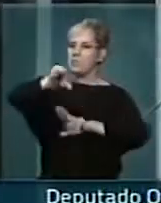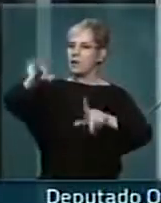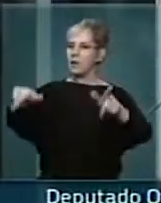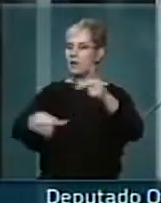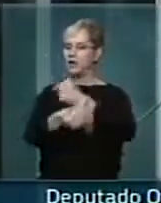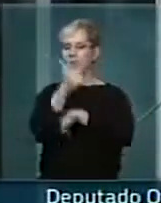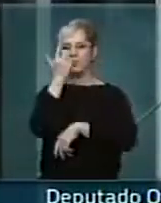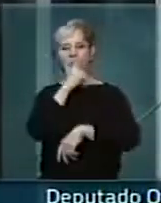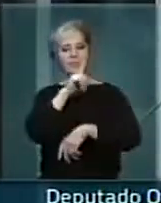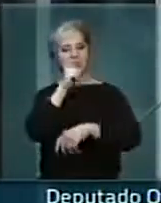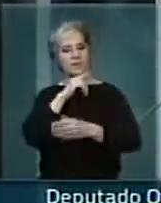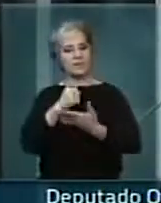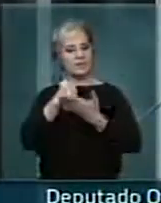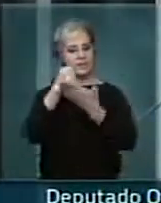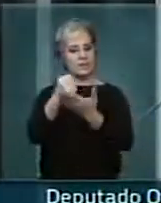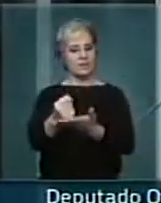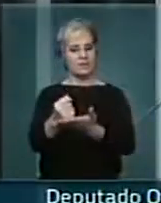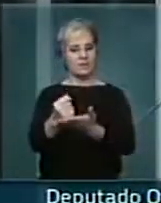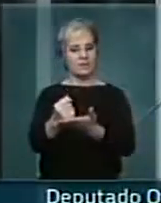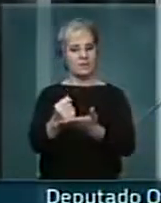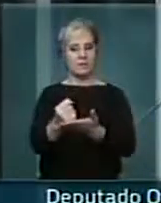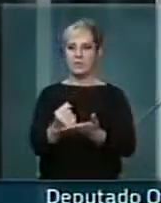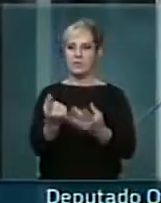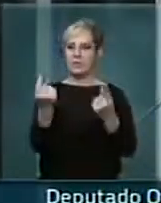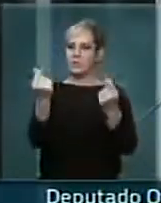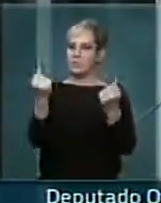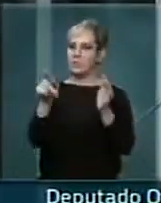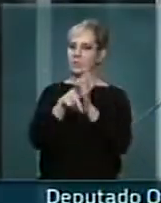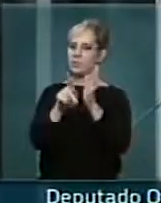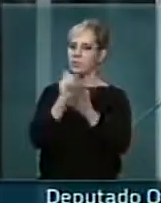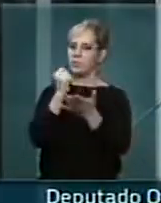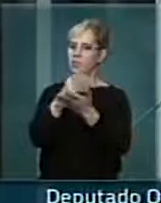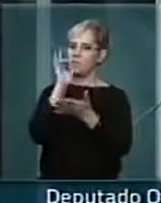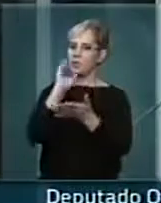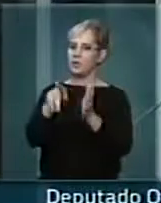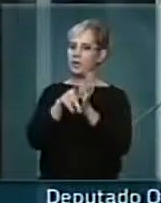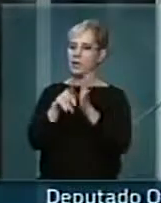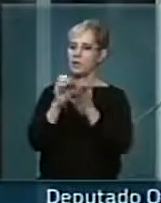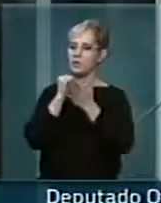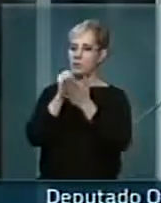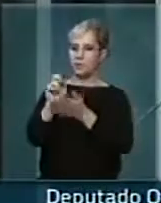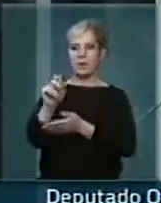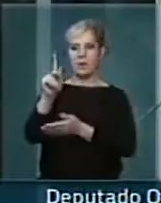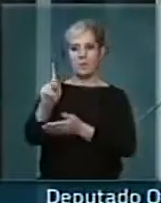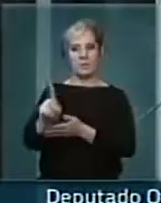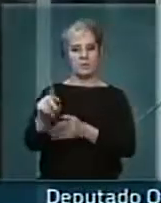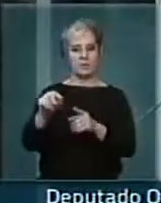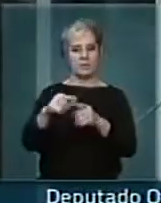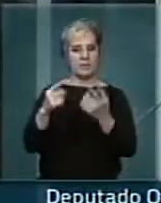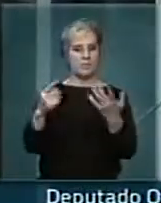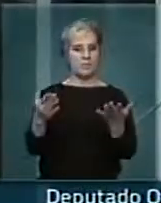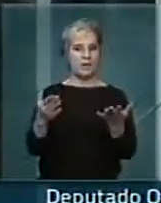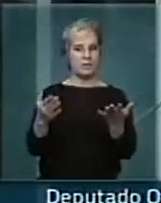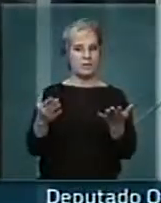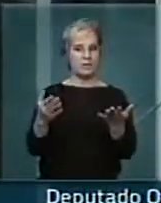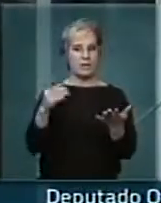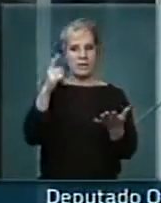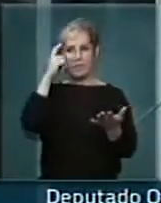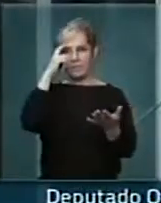prover os pesos específicos das contas relativas aos aposentados. Mas não se pode, em hipótese nenhuma,